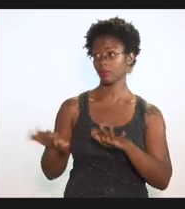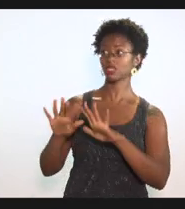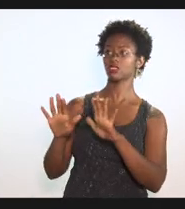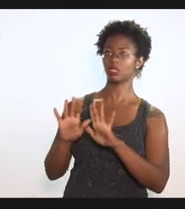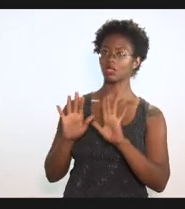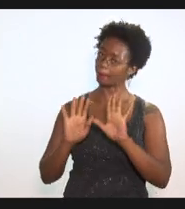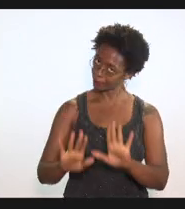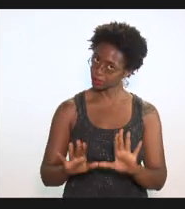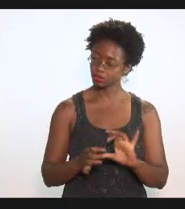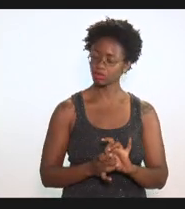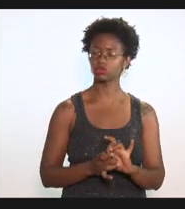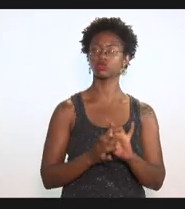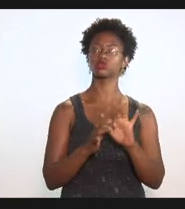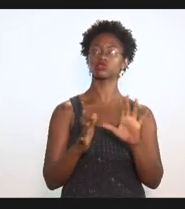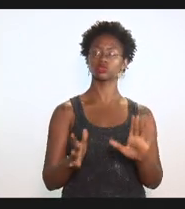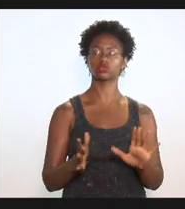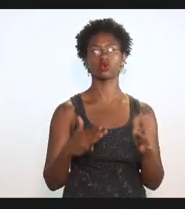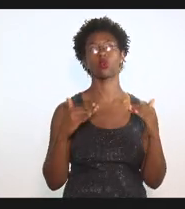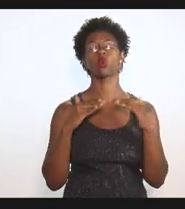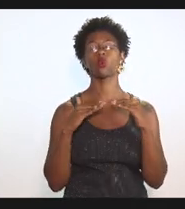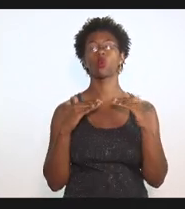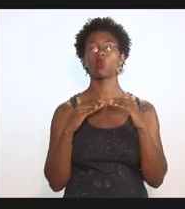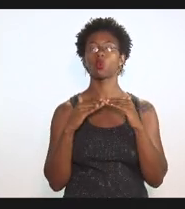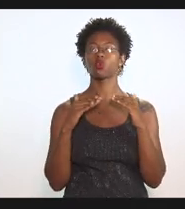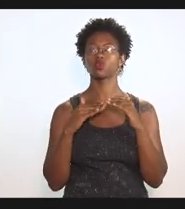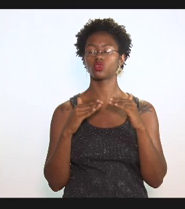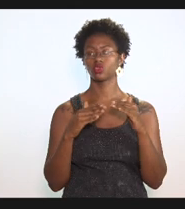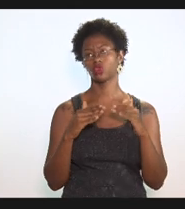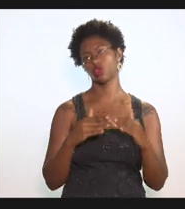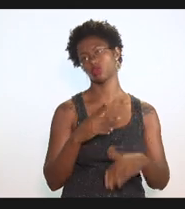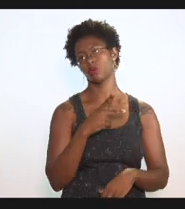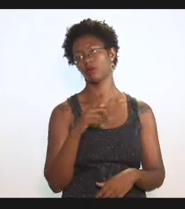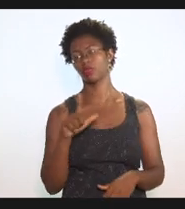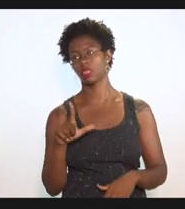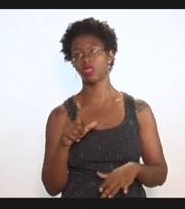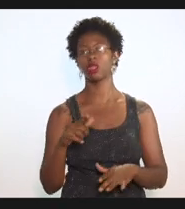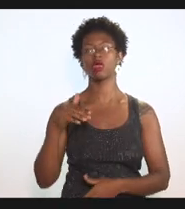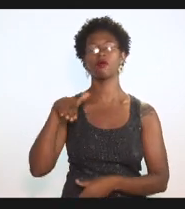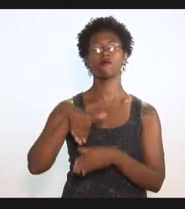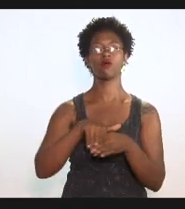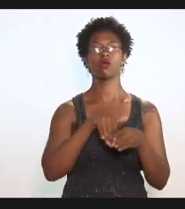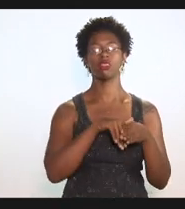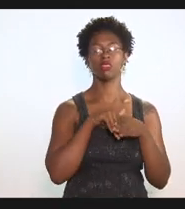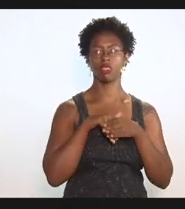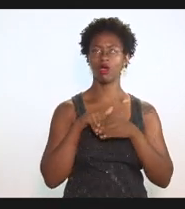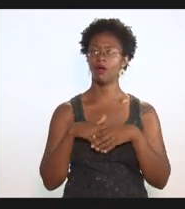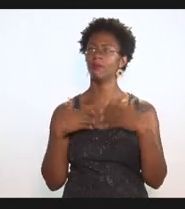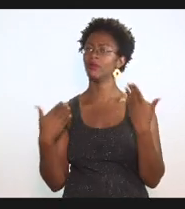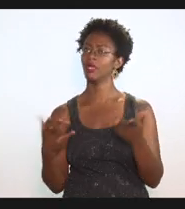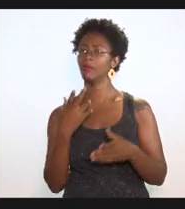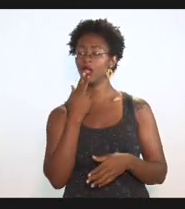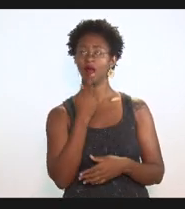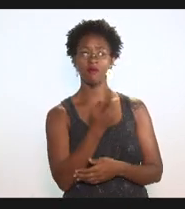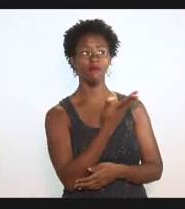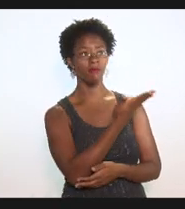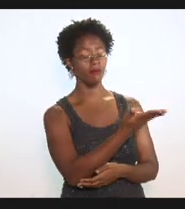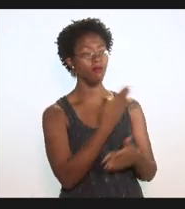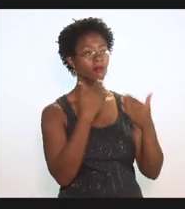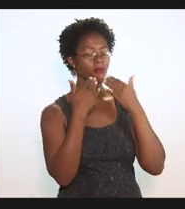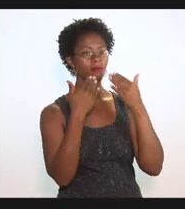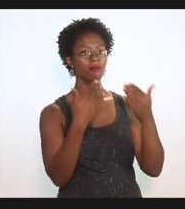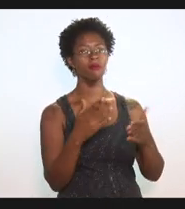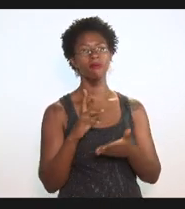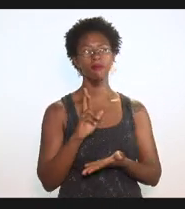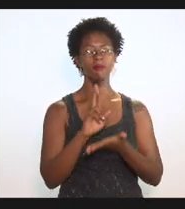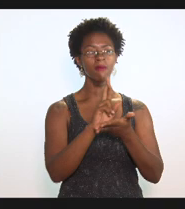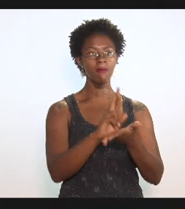que concordou com o projeto e entrasse em pauta então pela fala que foi apresentada pela representante